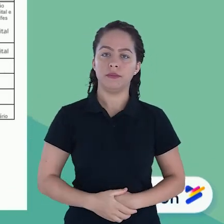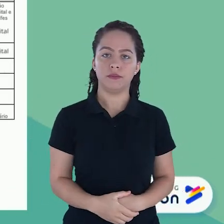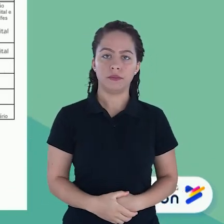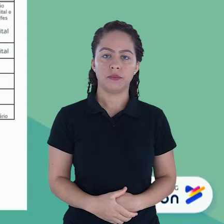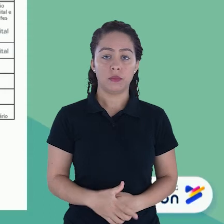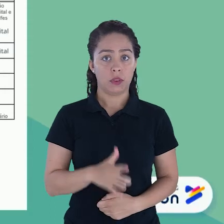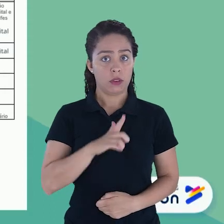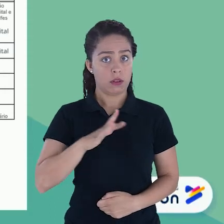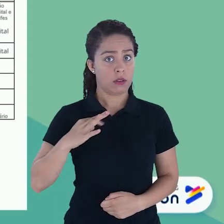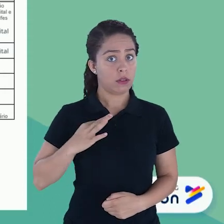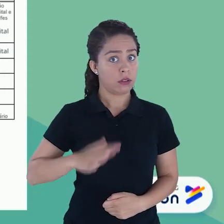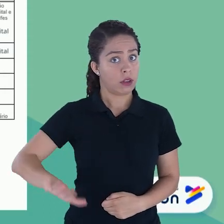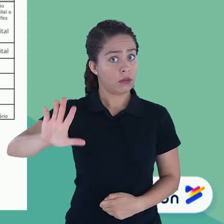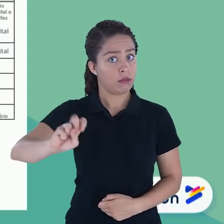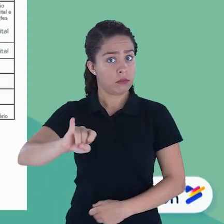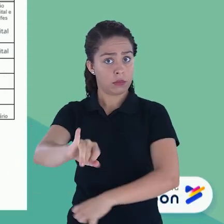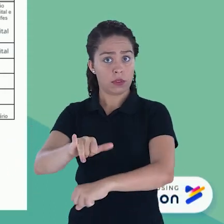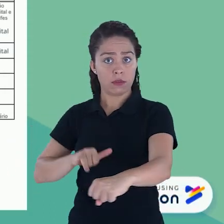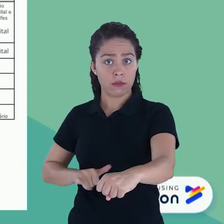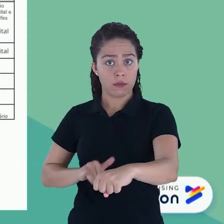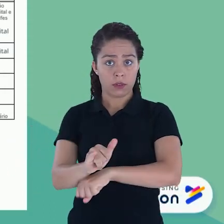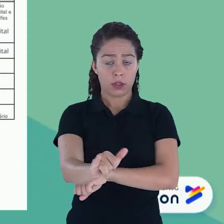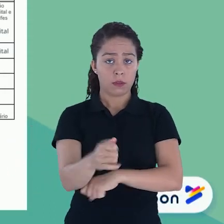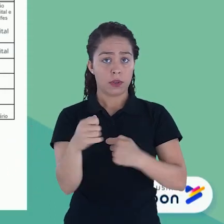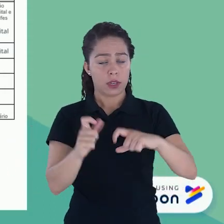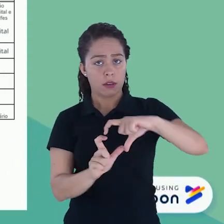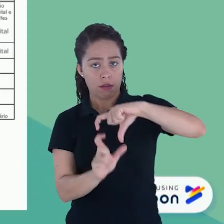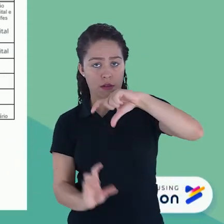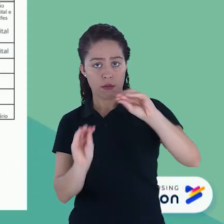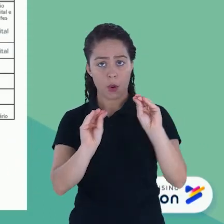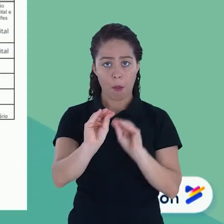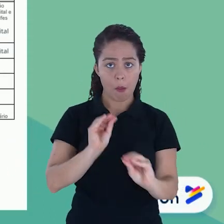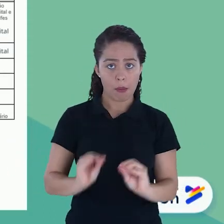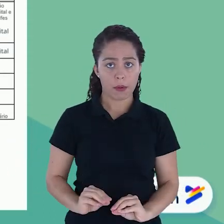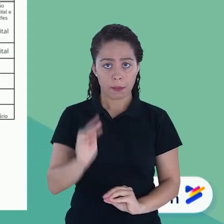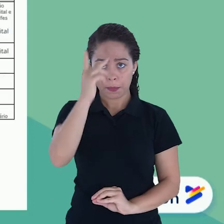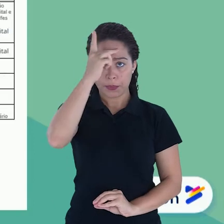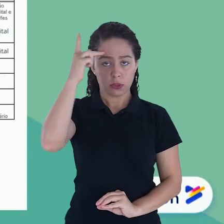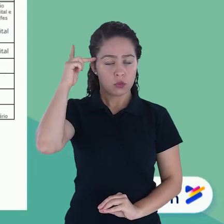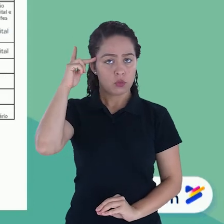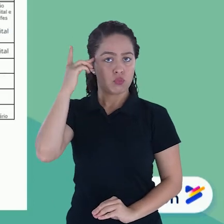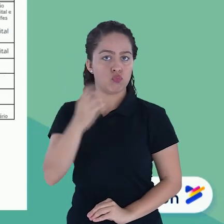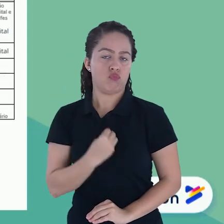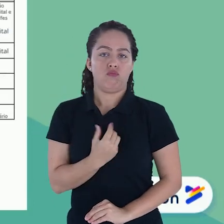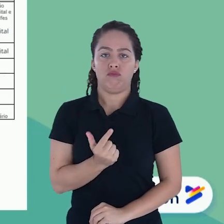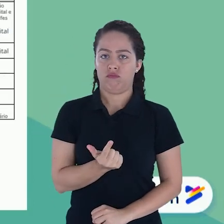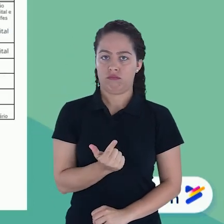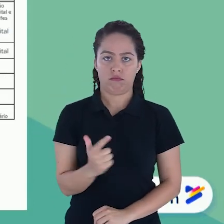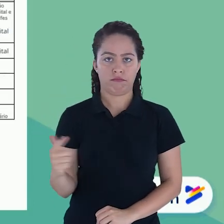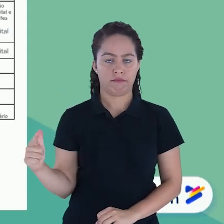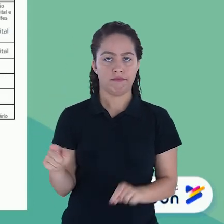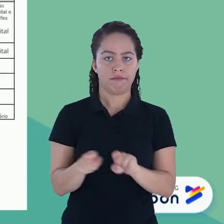Para candidatos que faltarem, vocês devem preencher os dados dos ausentes E no campo